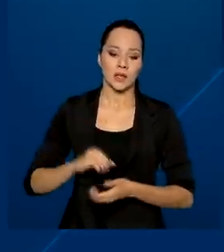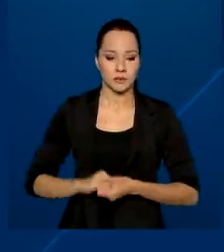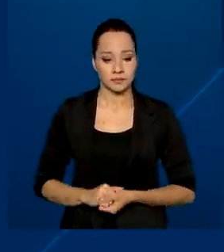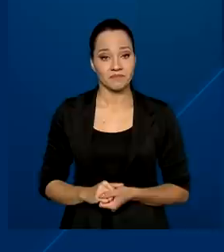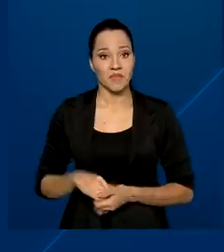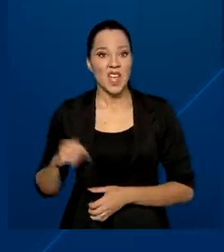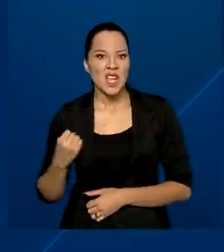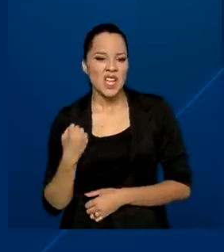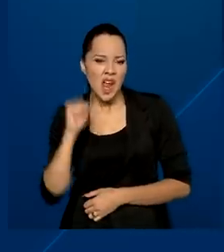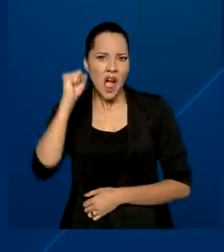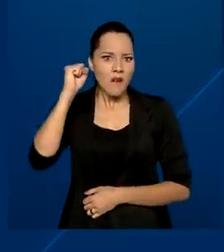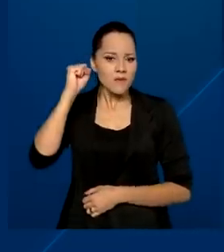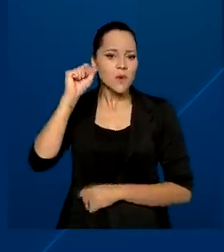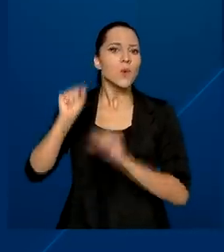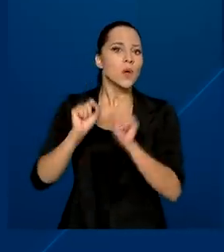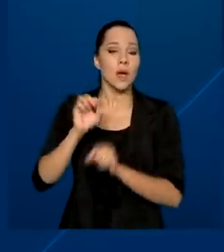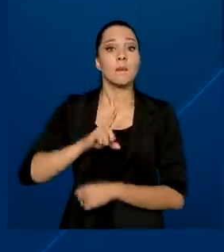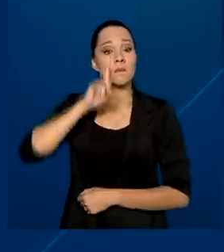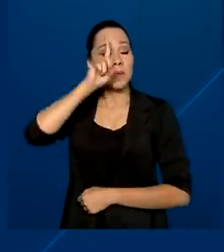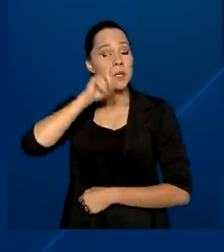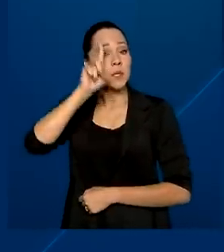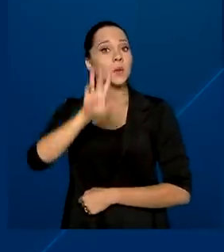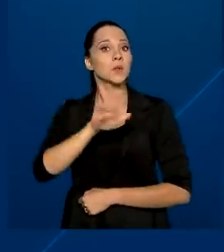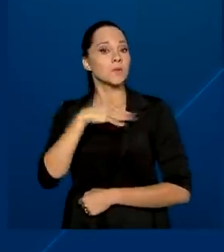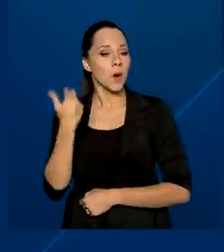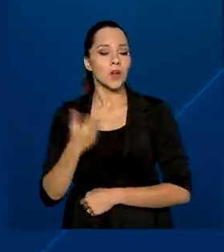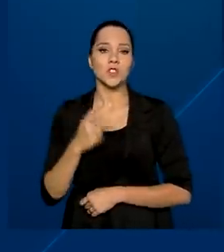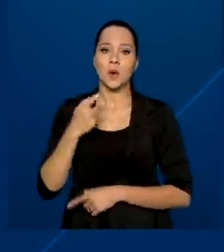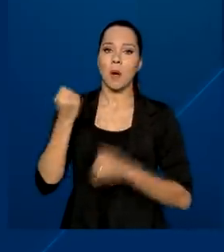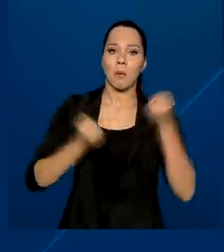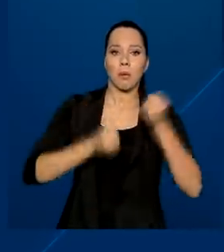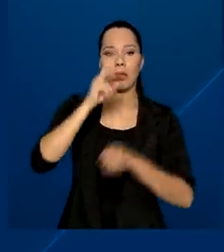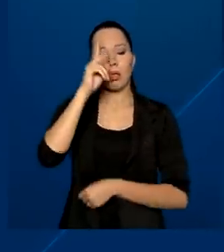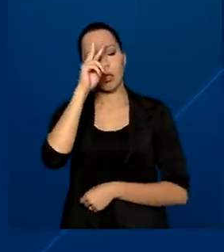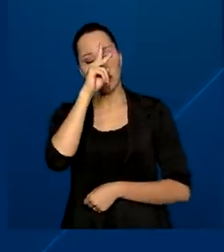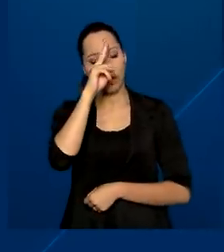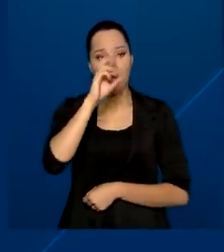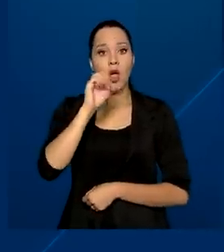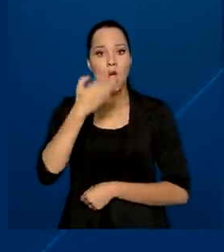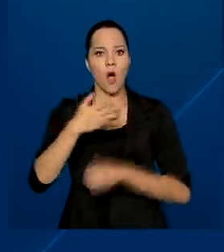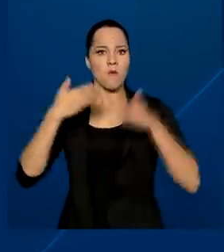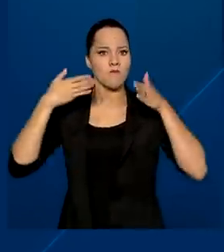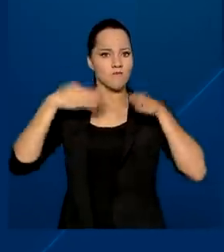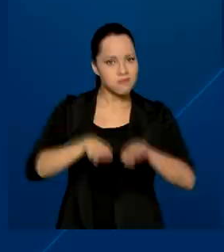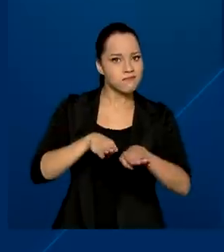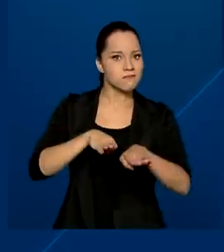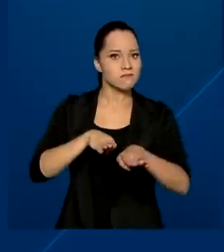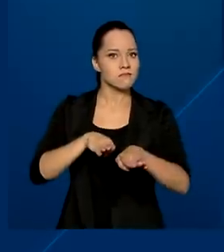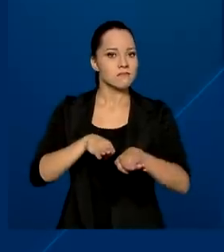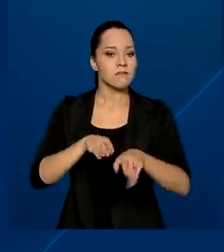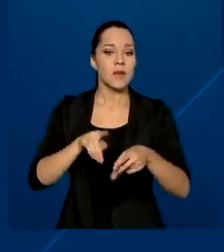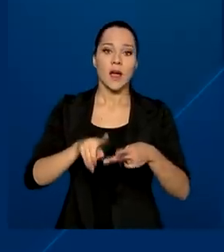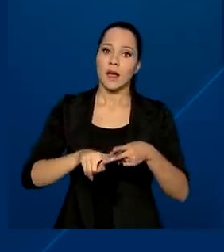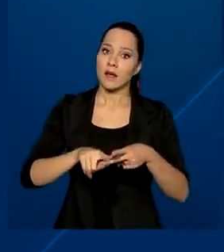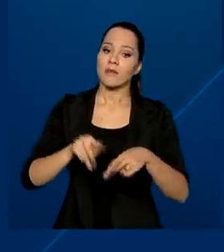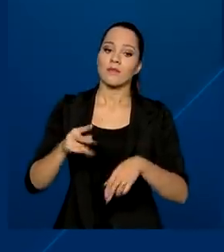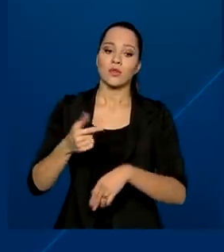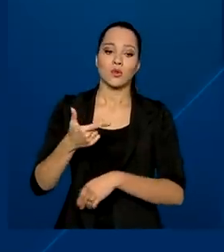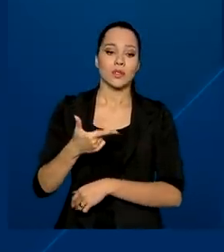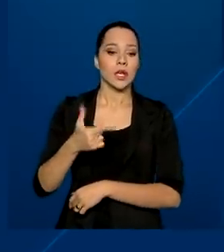são aquelas que representam perigo de morte, como dirigir bêbado ou participar de racha, e custam R